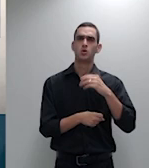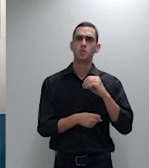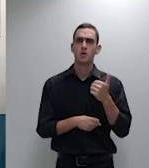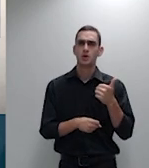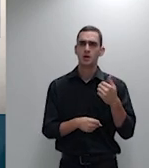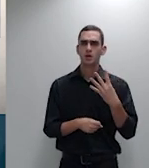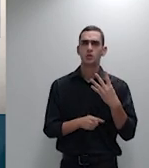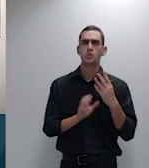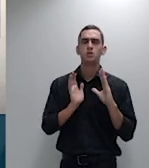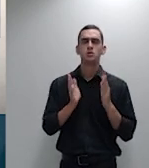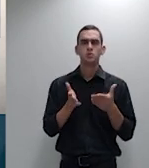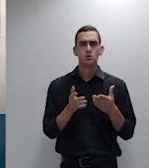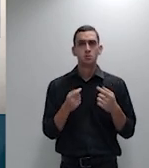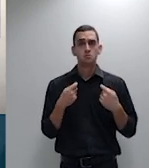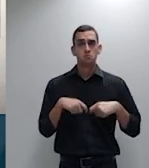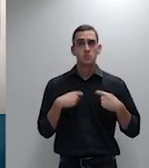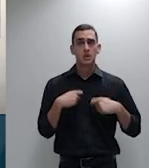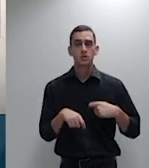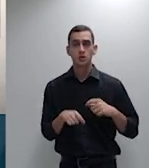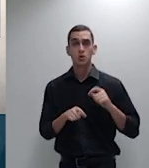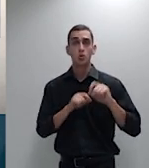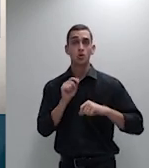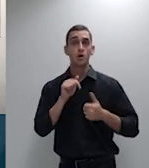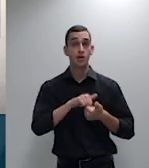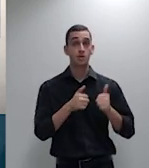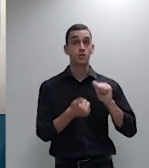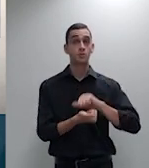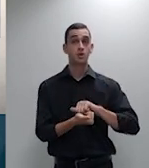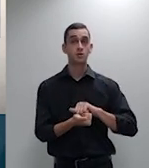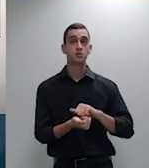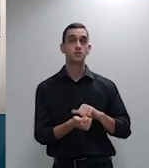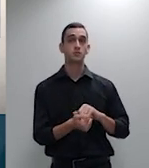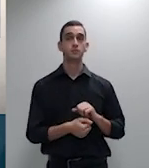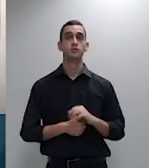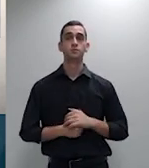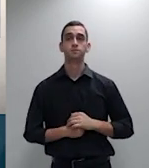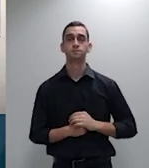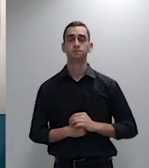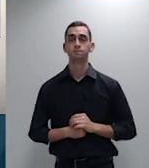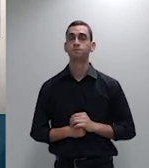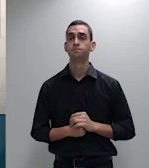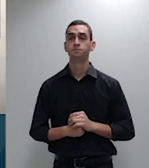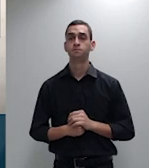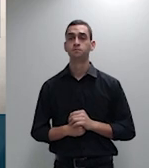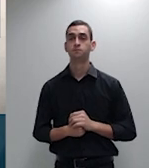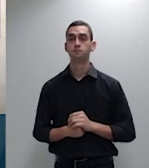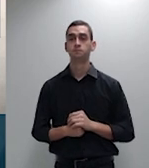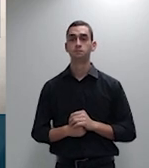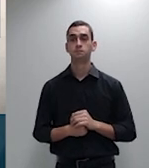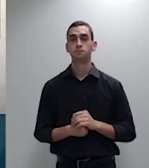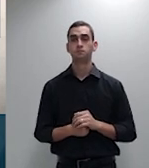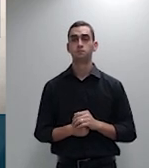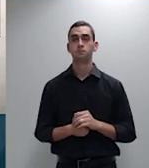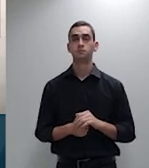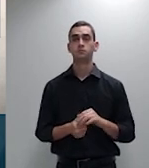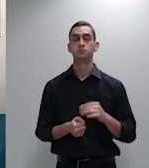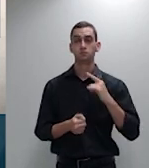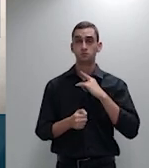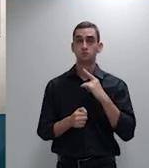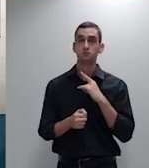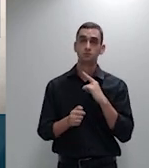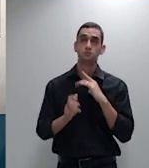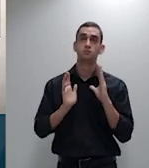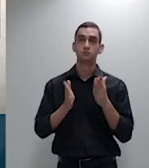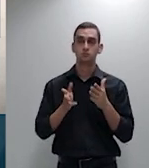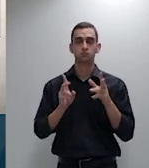se readequar vou colocar principalmente aqui no tema que mais nos parece